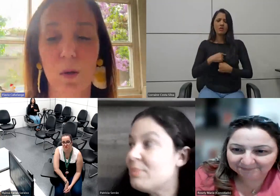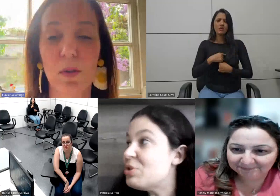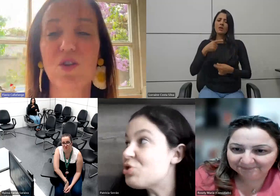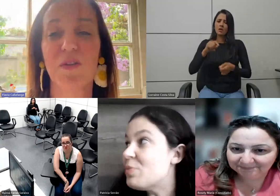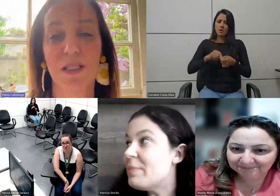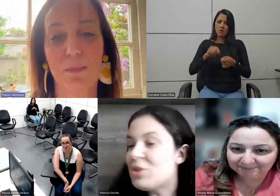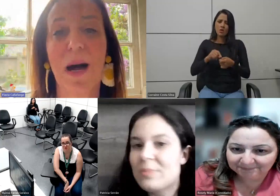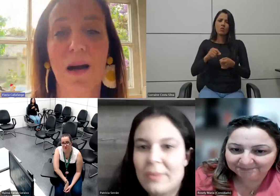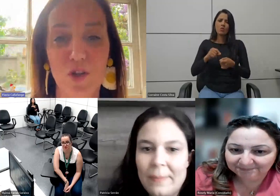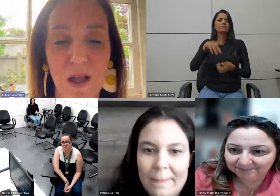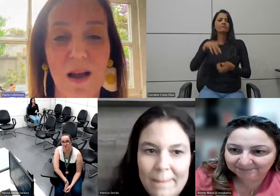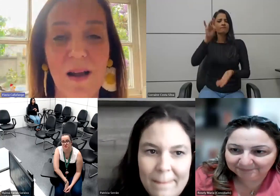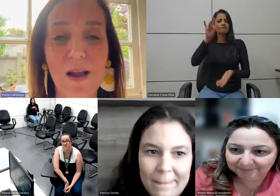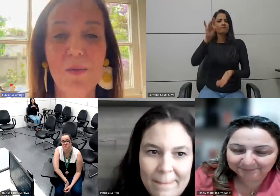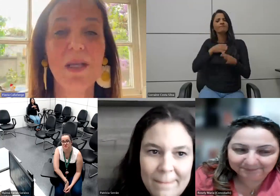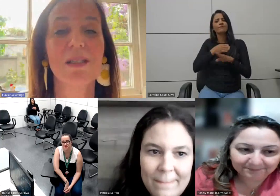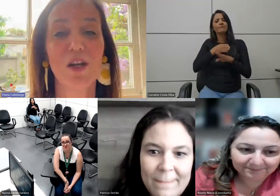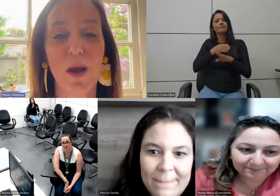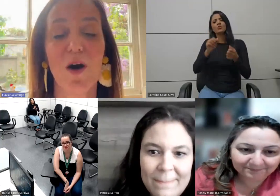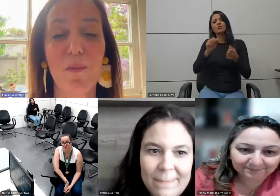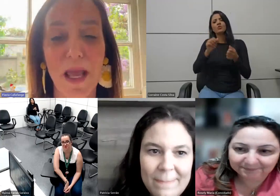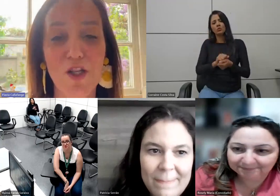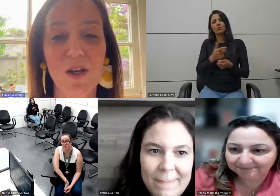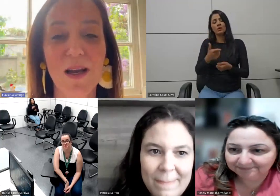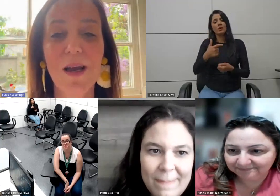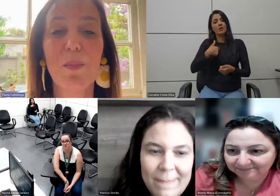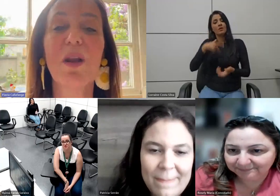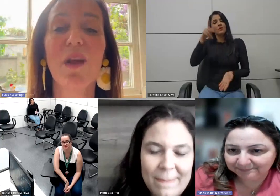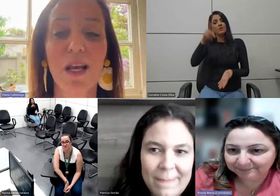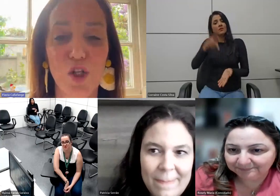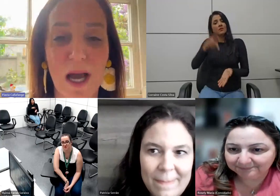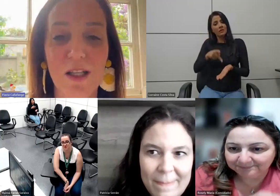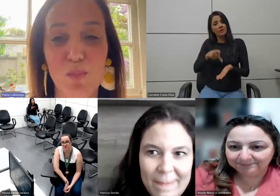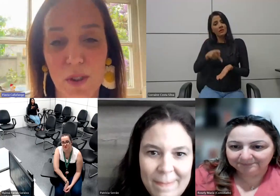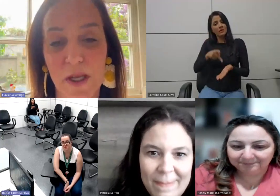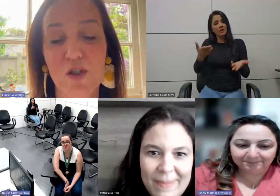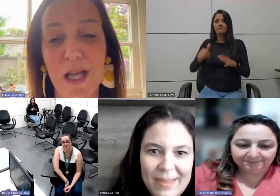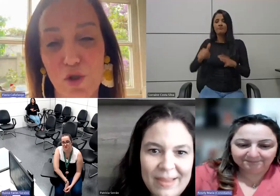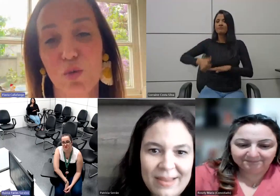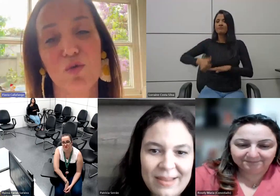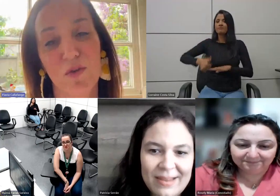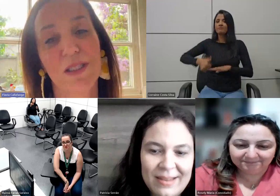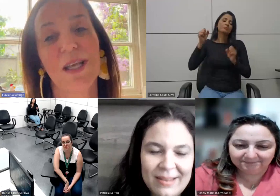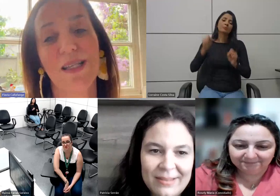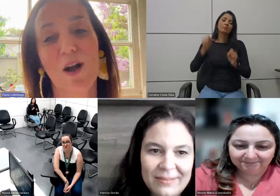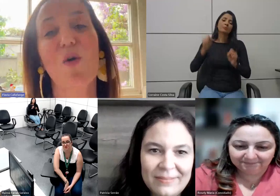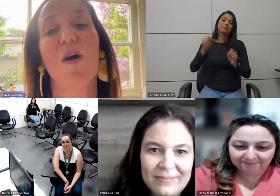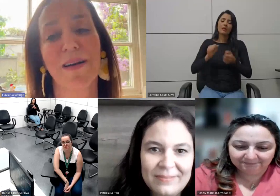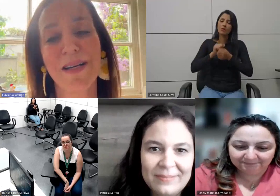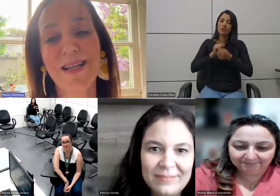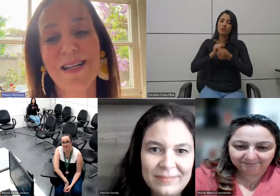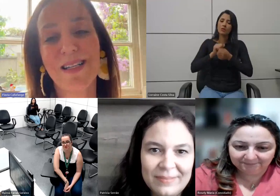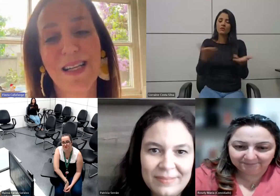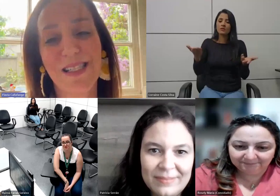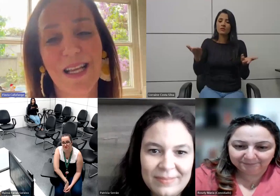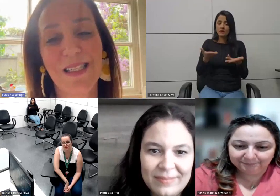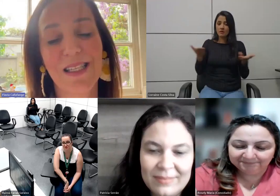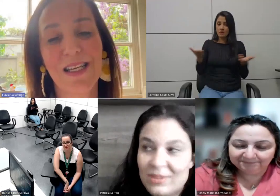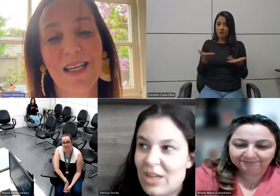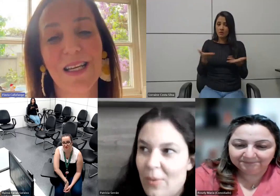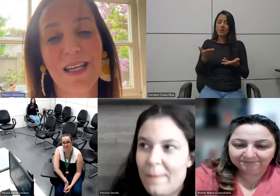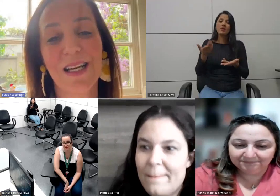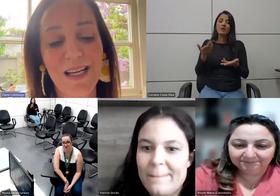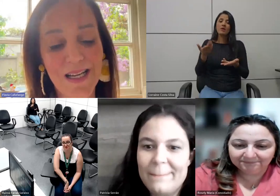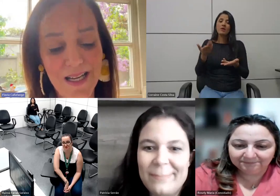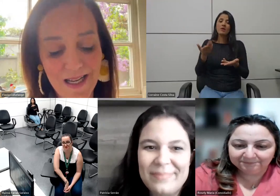questão absoluta de fazer parte tá me sinto realmente privilegiada de poder estar junto de vocês agora nesse